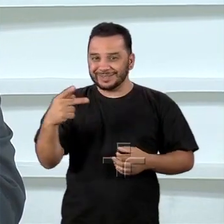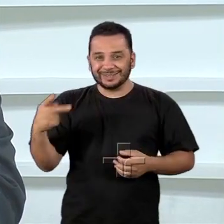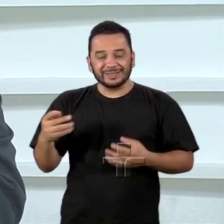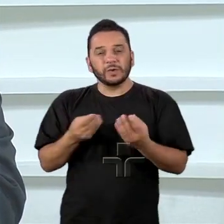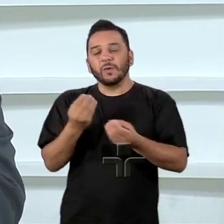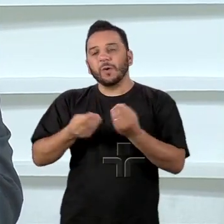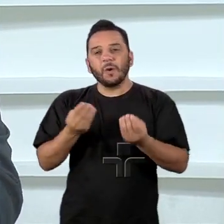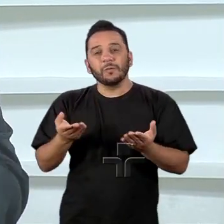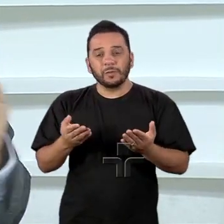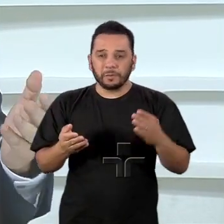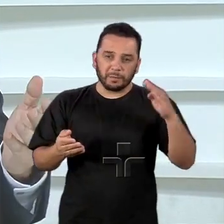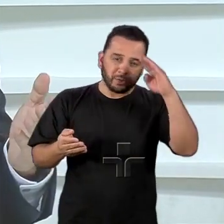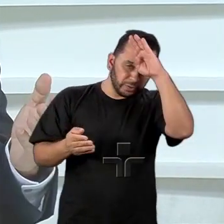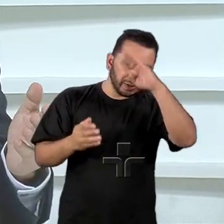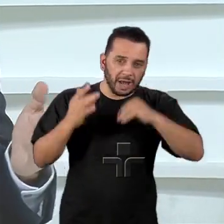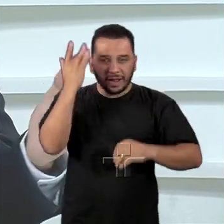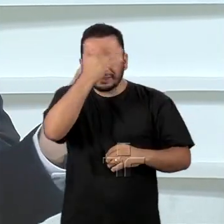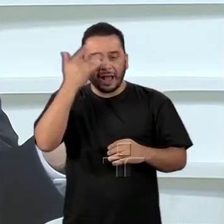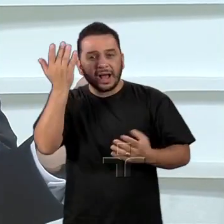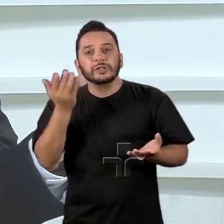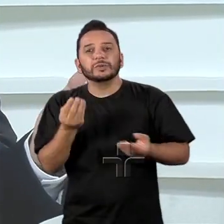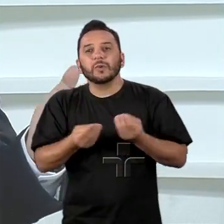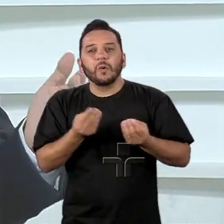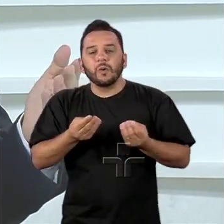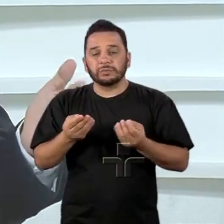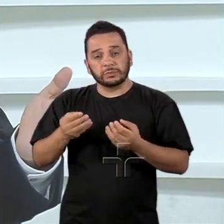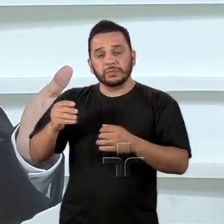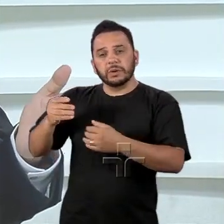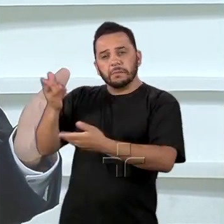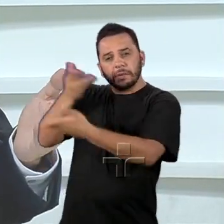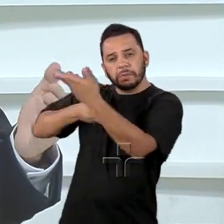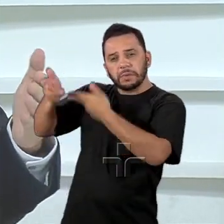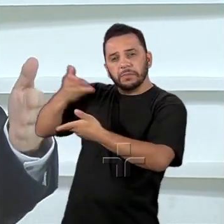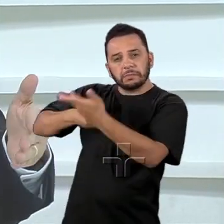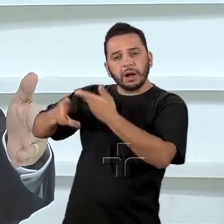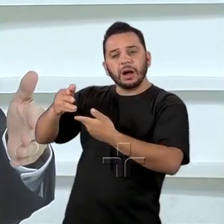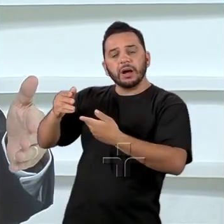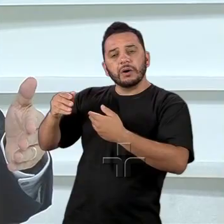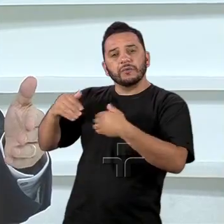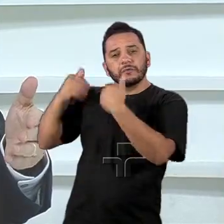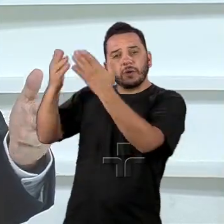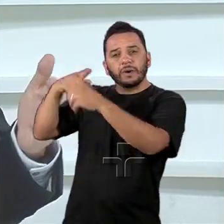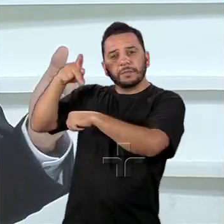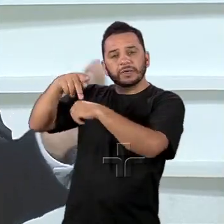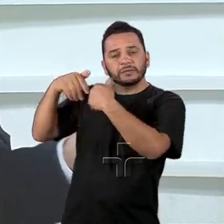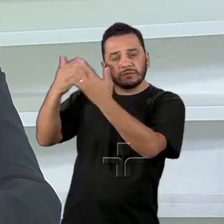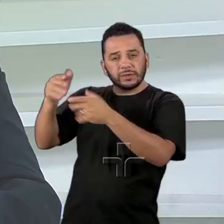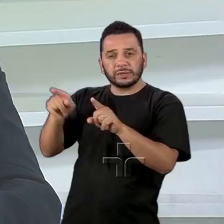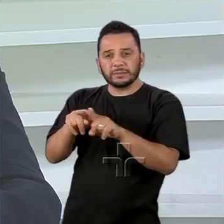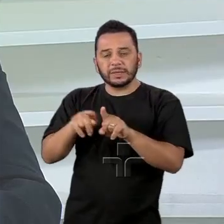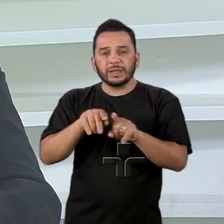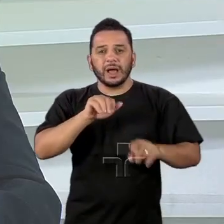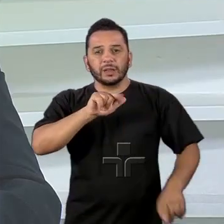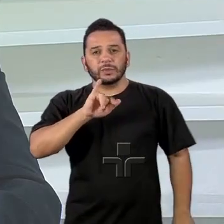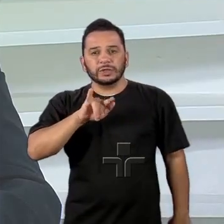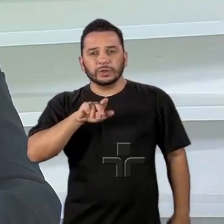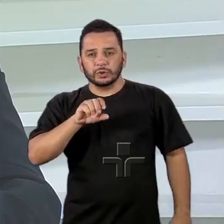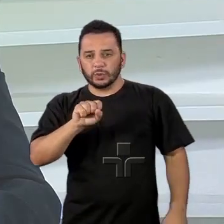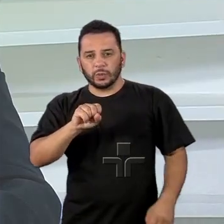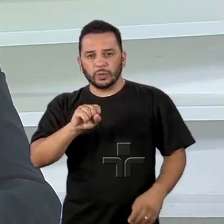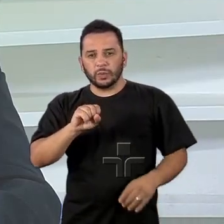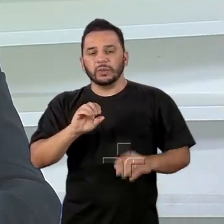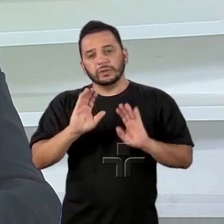essa questão, comentando também que o ministro Aloysio Nunes, o atual ministro exterior, parece que não concorda com você,